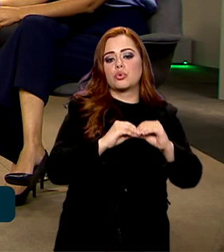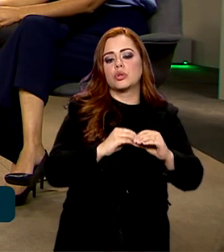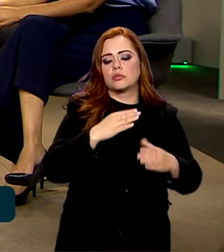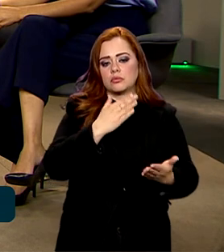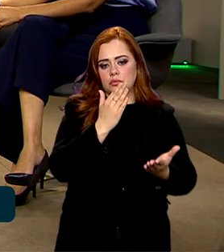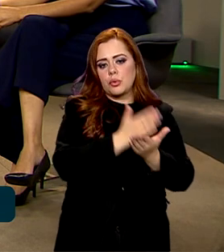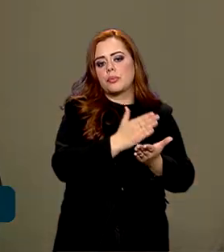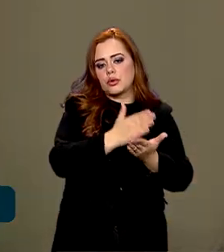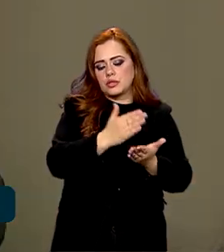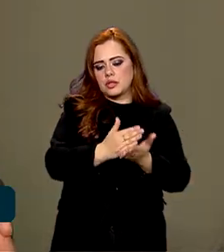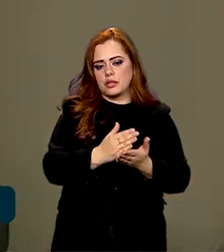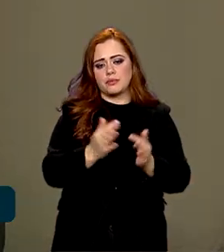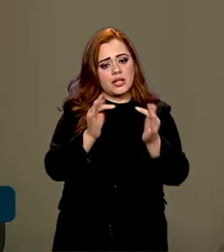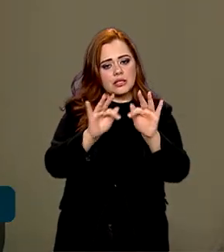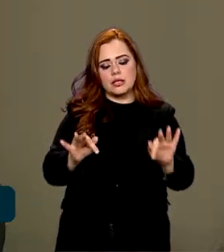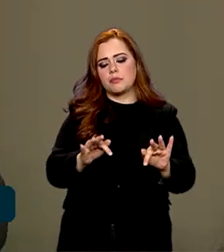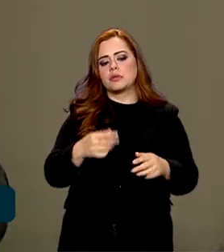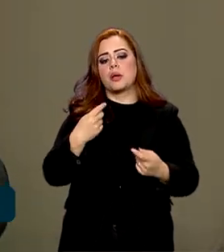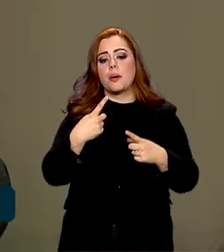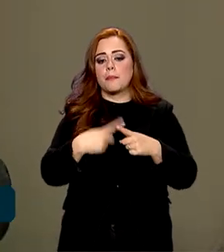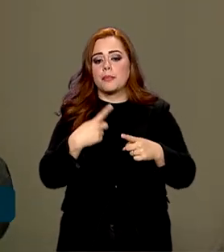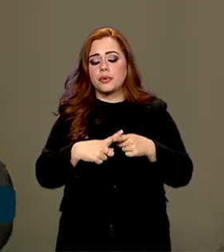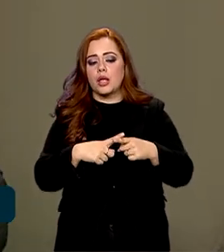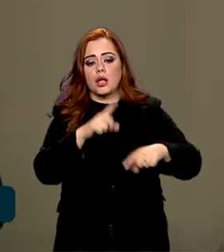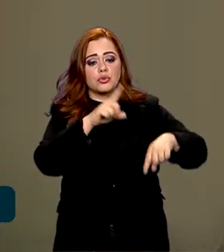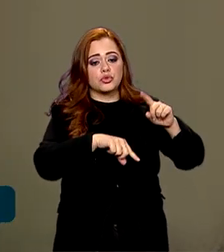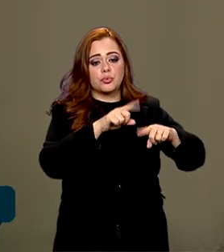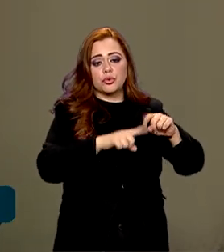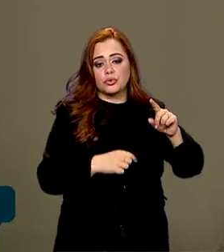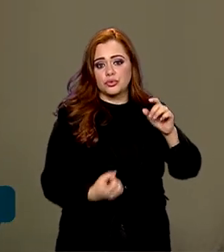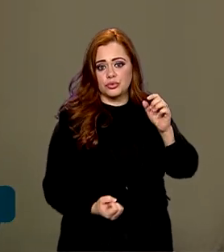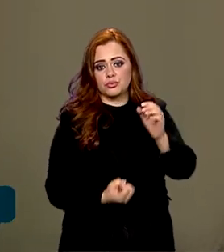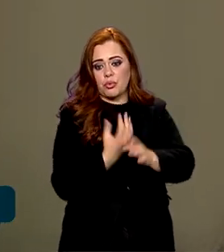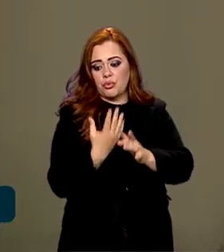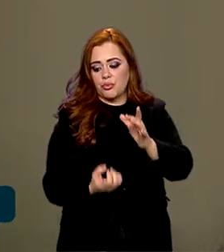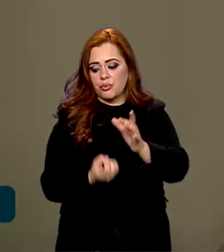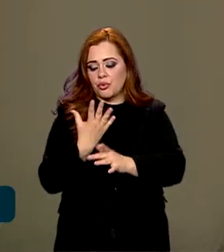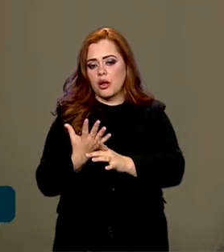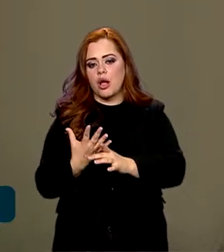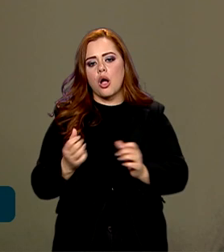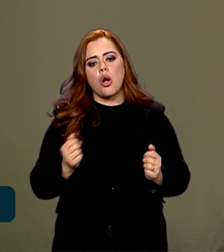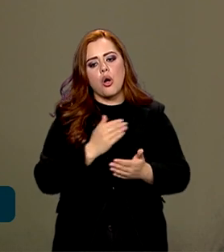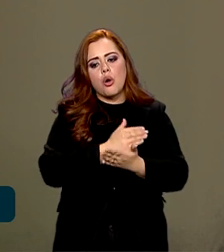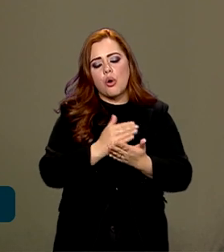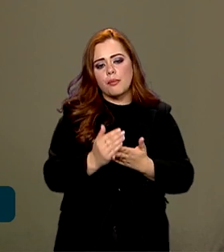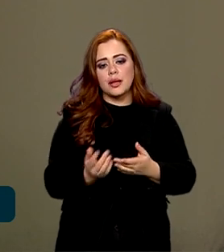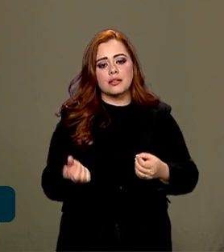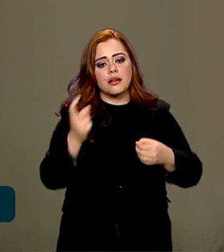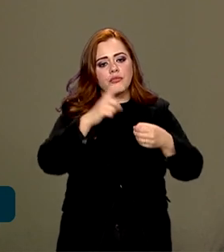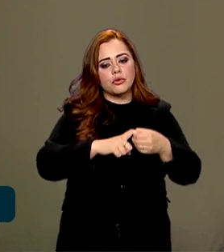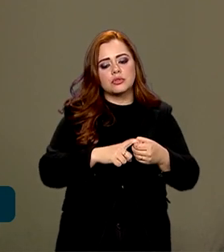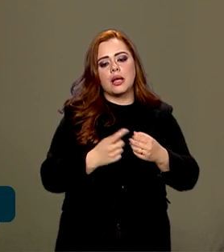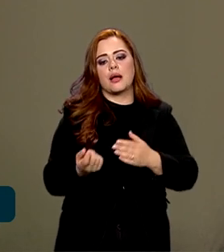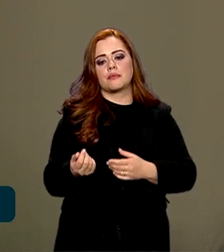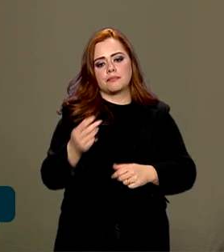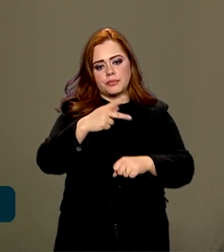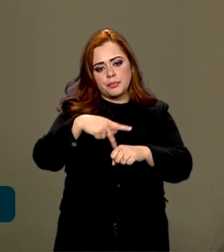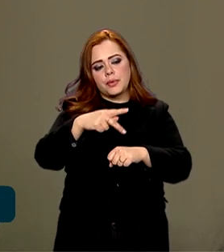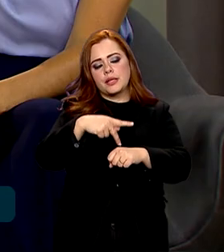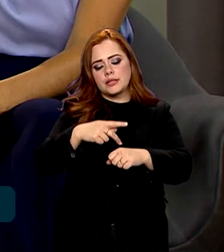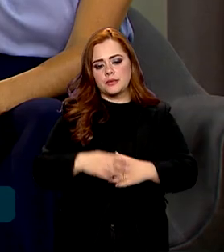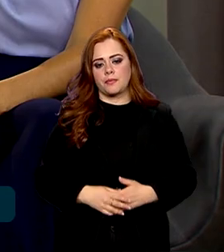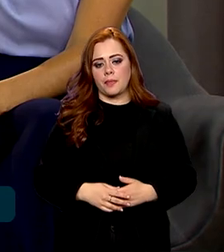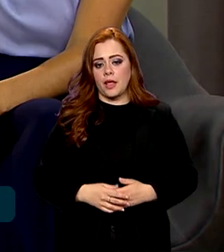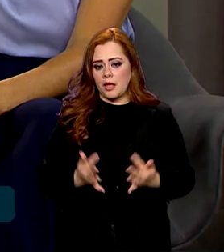simples exportador de matéria-prima e começa a agregar e isso vai dar um retorno fabuloso para o país. E para a gente